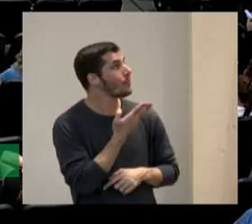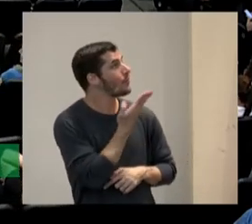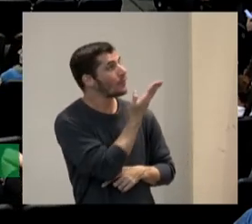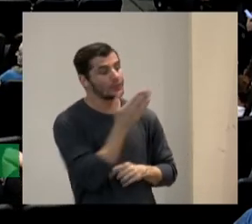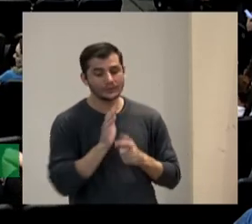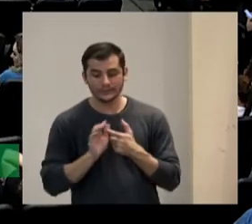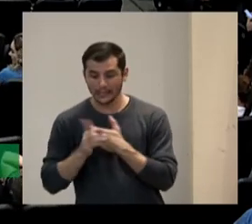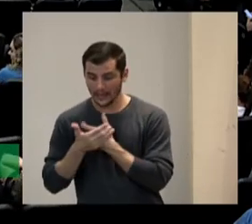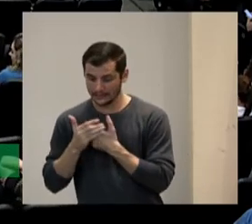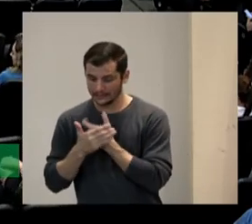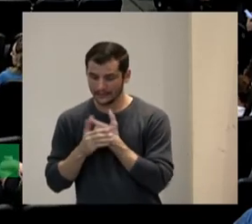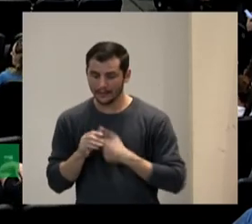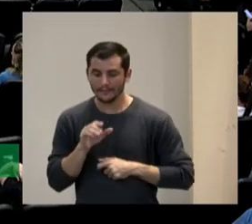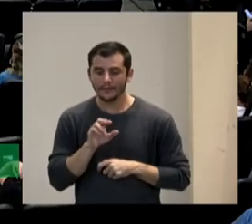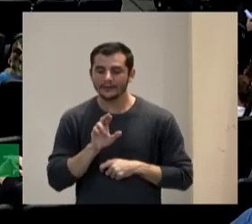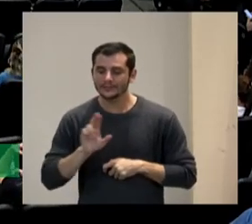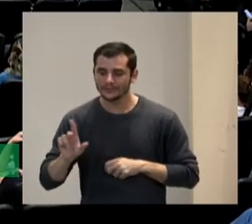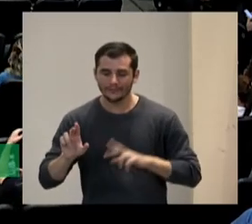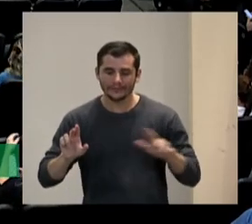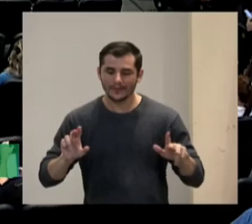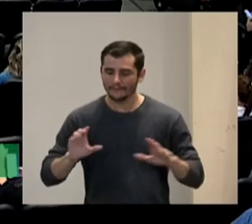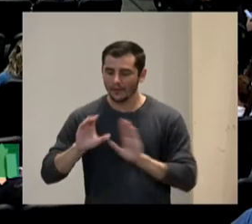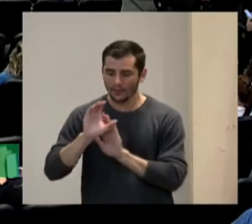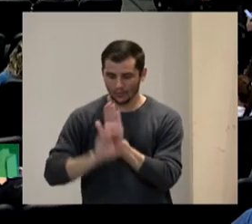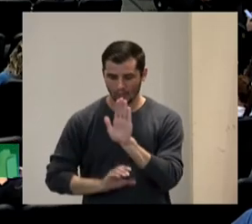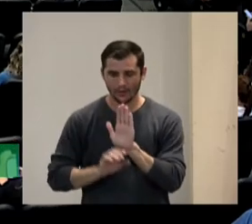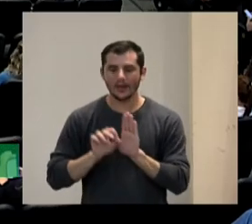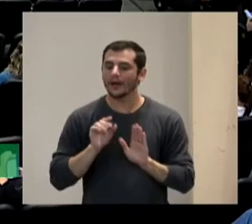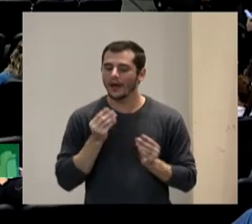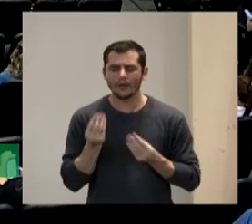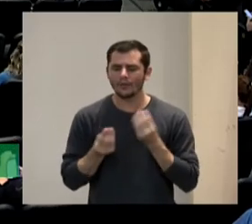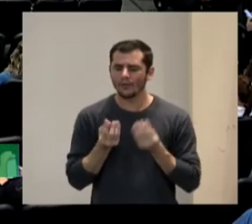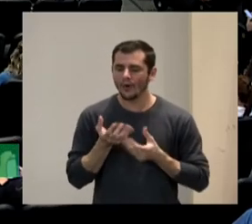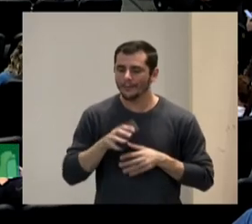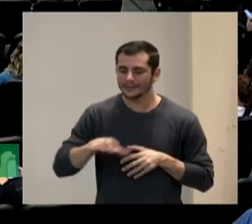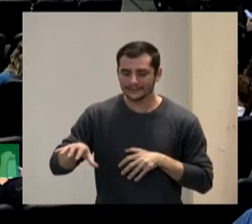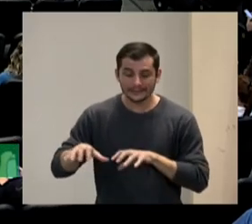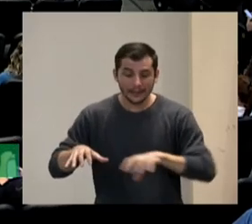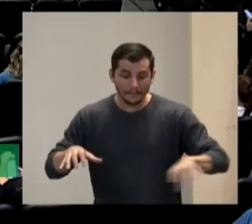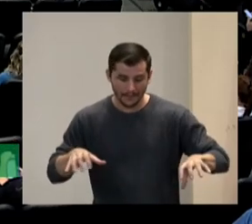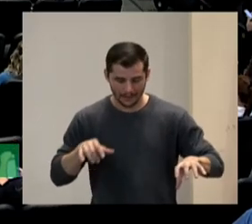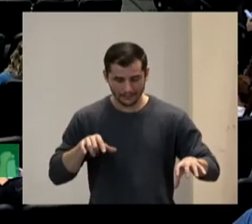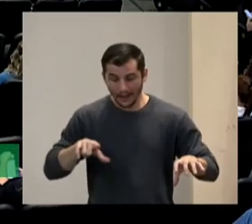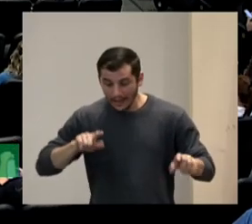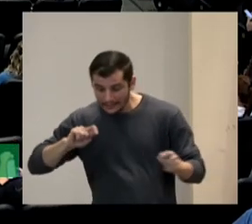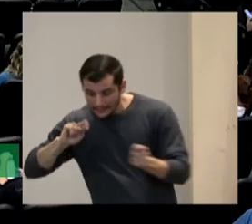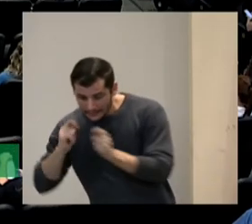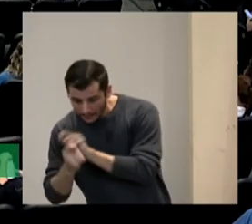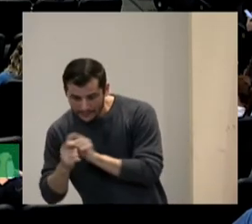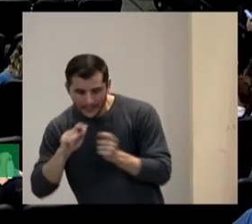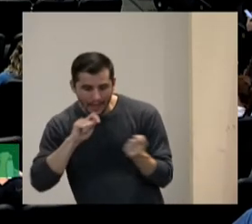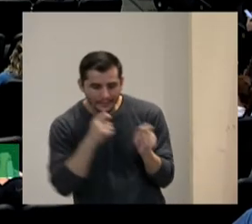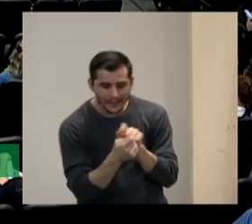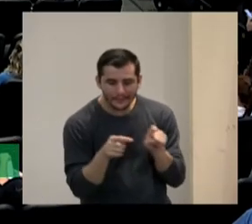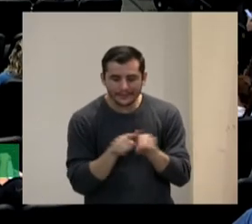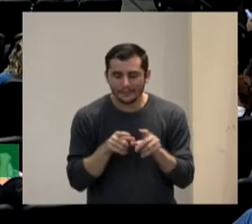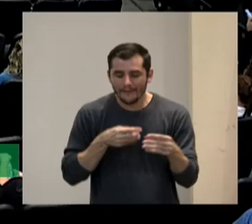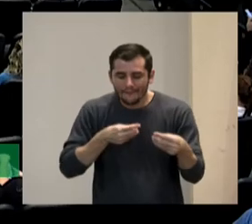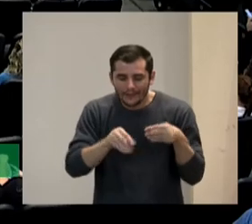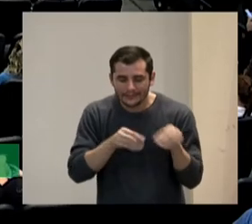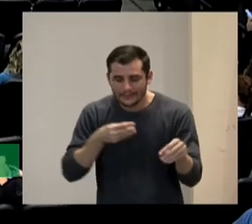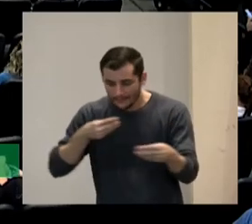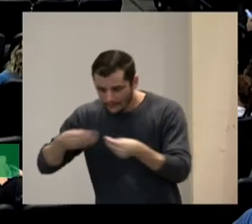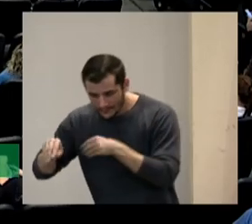diferenciação curricular precisamente para fazer uma distinção de adaptação e fazer uma distinção de flexibilização eu ainda